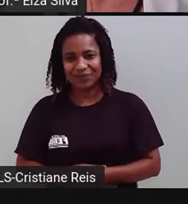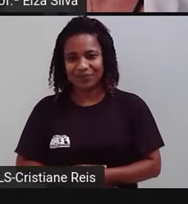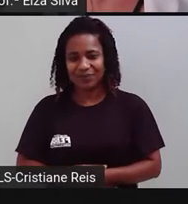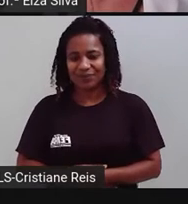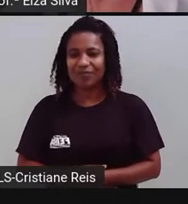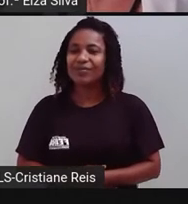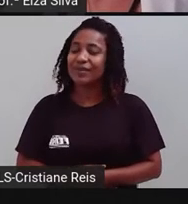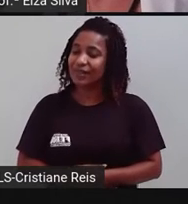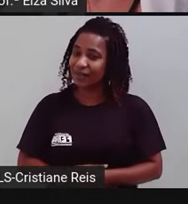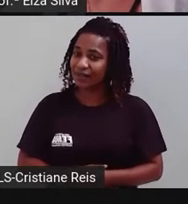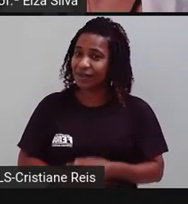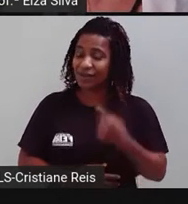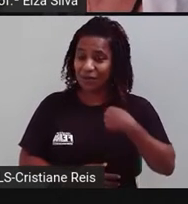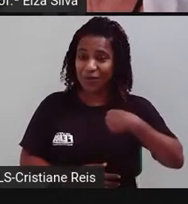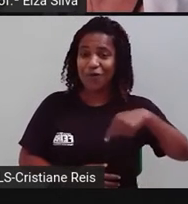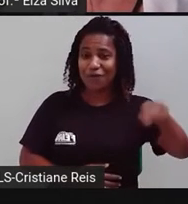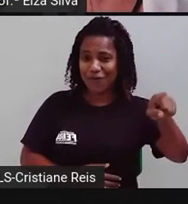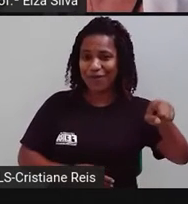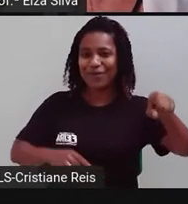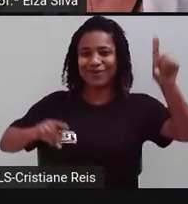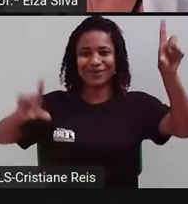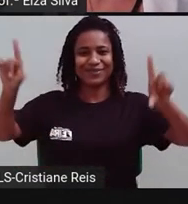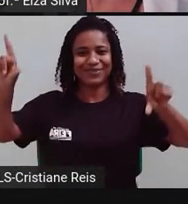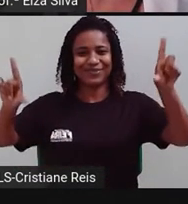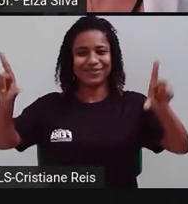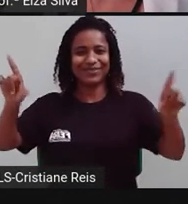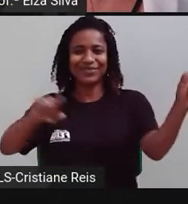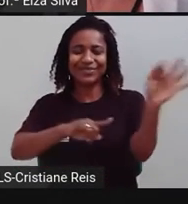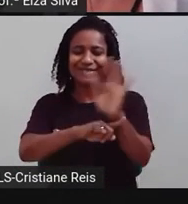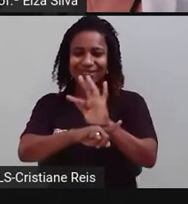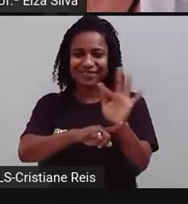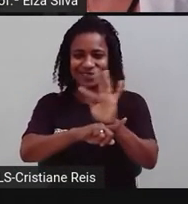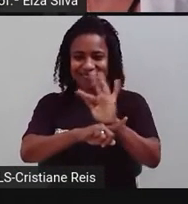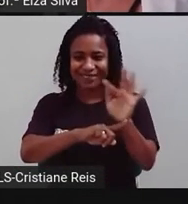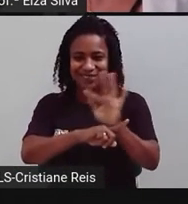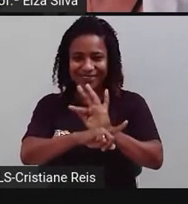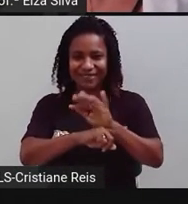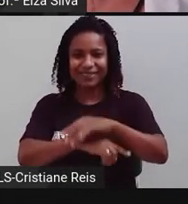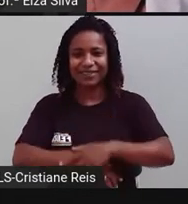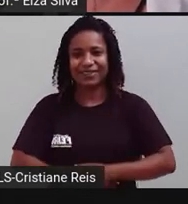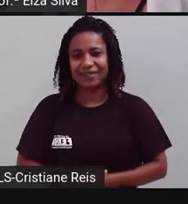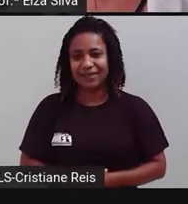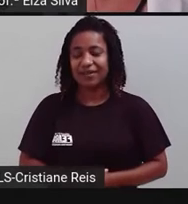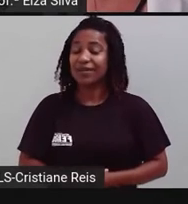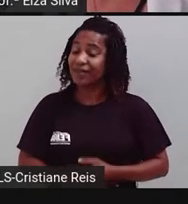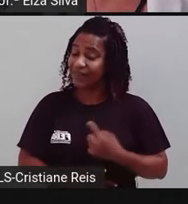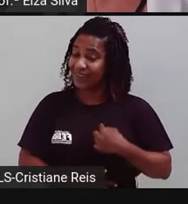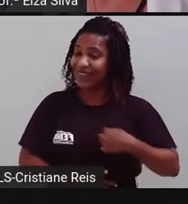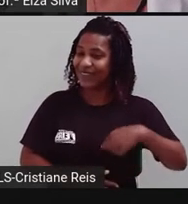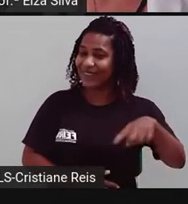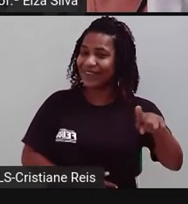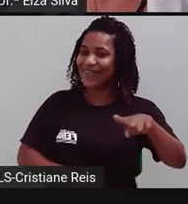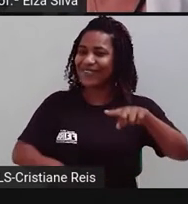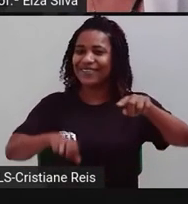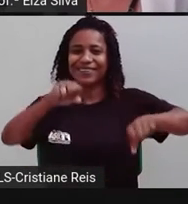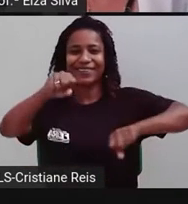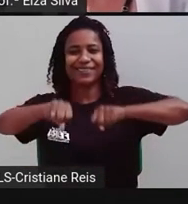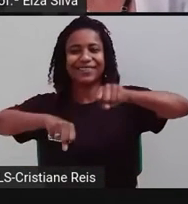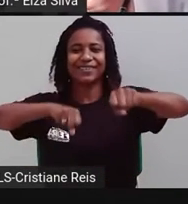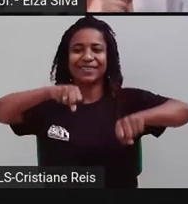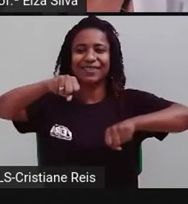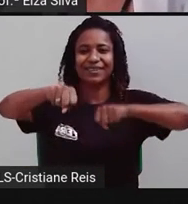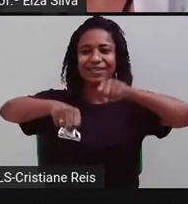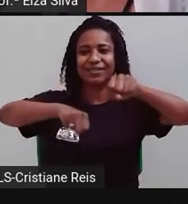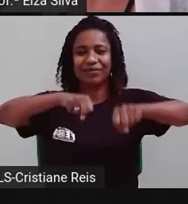to the movies. Eu vou para o cinema. I am going to ride a bike. Eu vou pedalar bicicleta. O que é